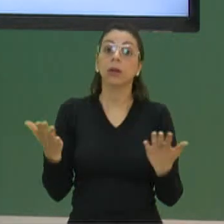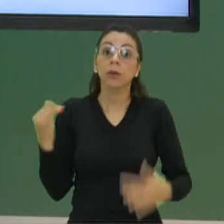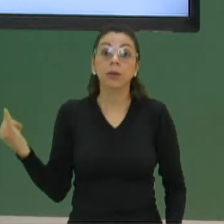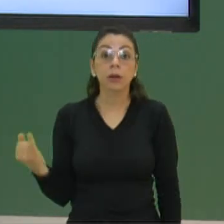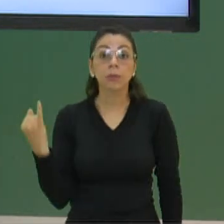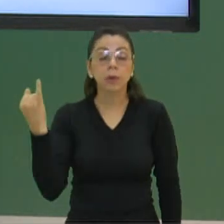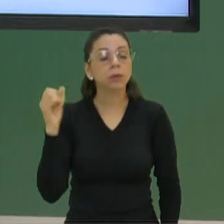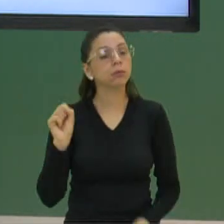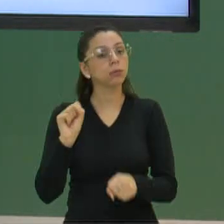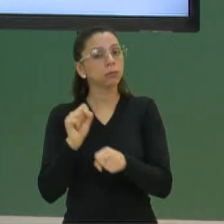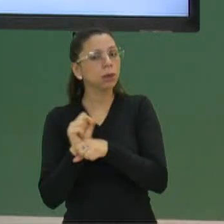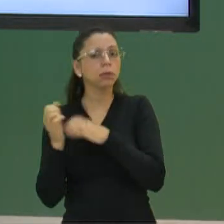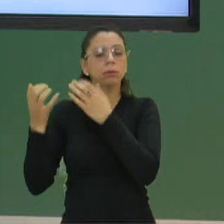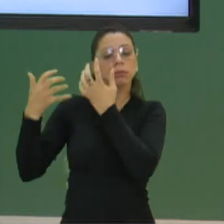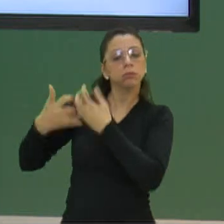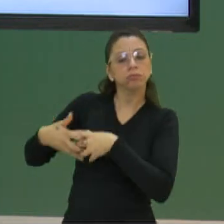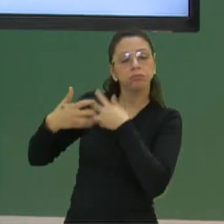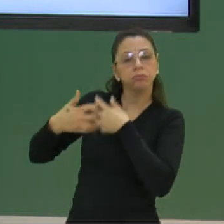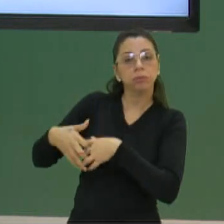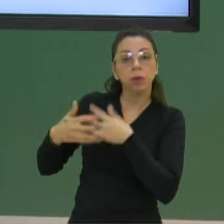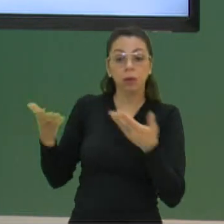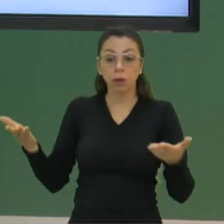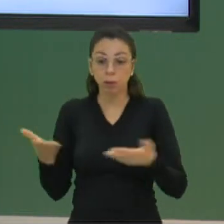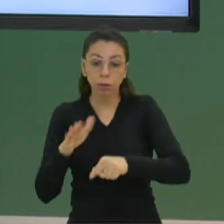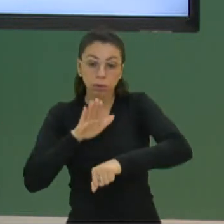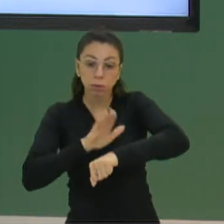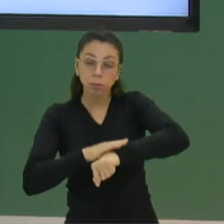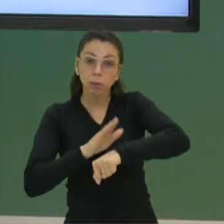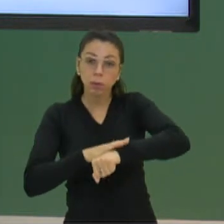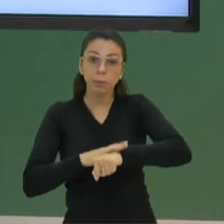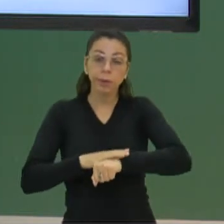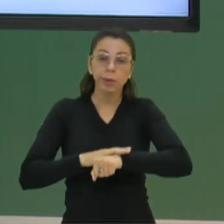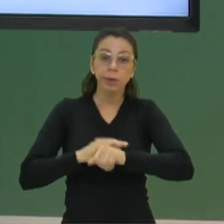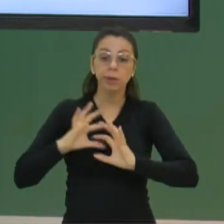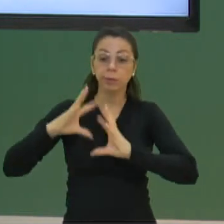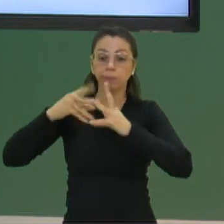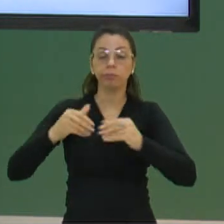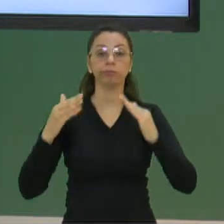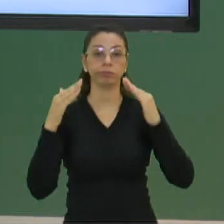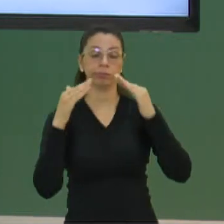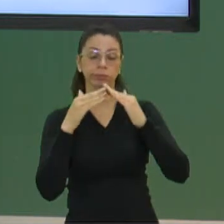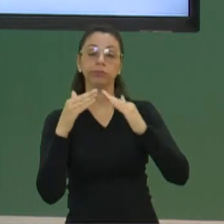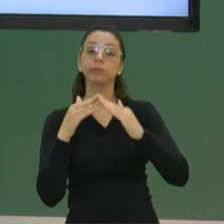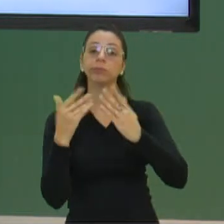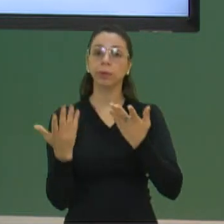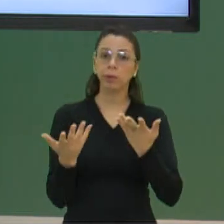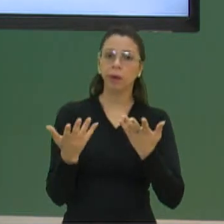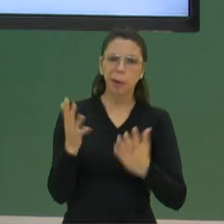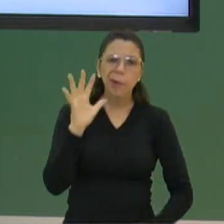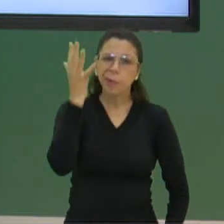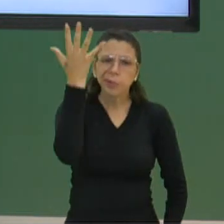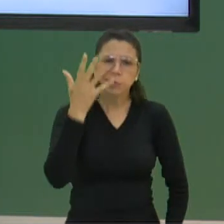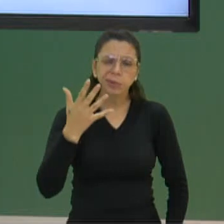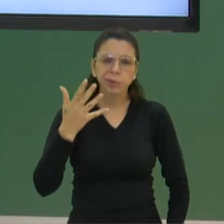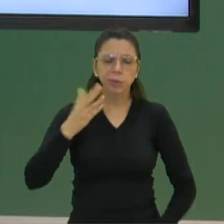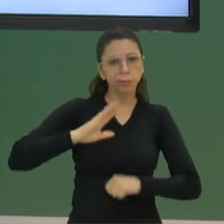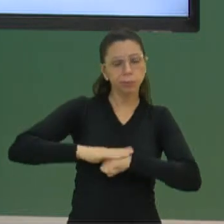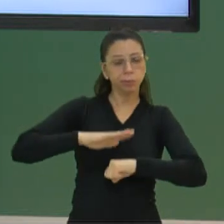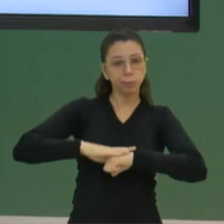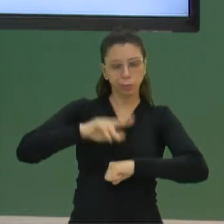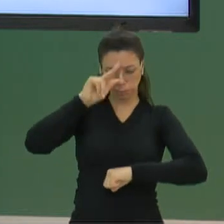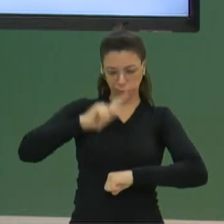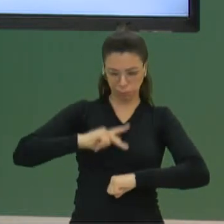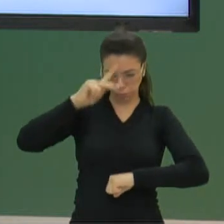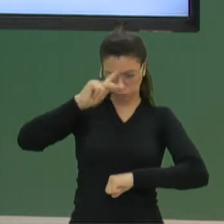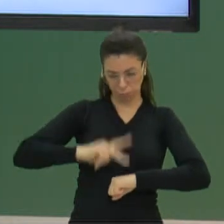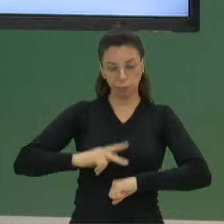importante a gente parar, refletir, ainda mais agora nesse momento que está todo mundo em casa, e ver se isso está acontecendo com a gente. Se estiver